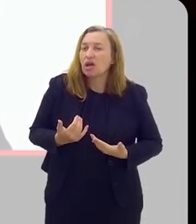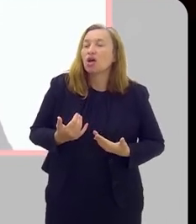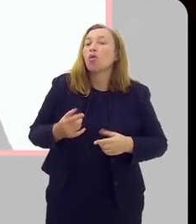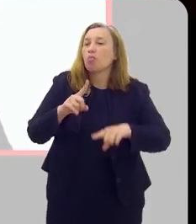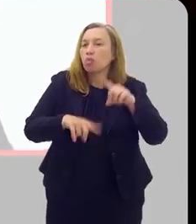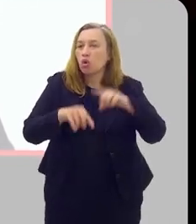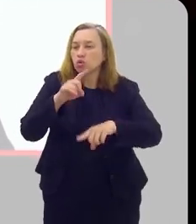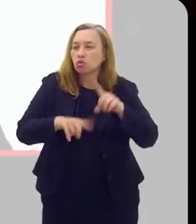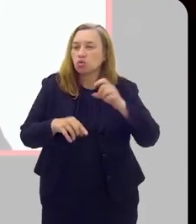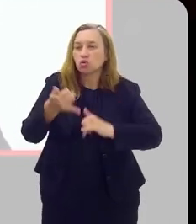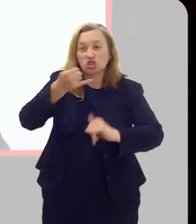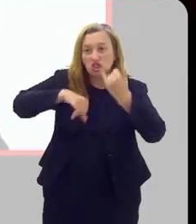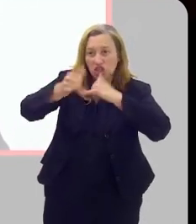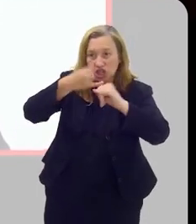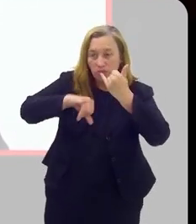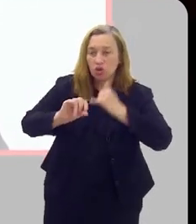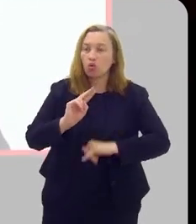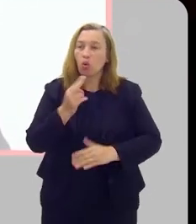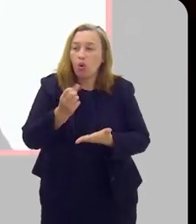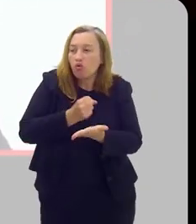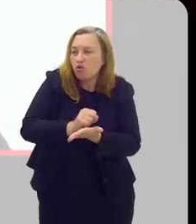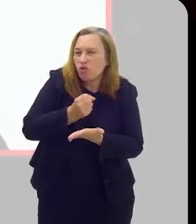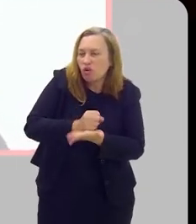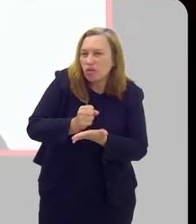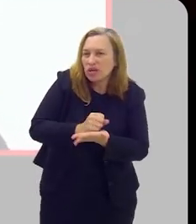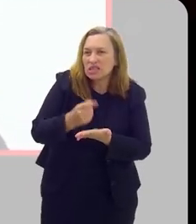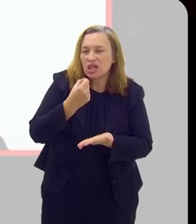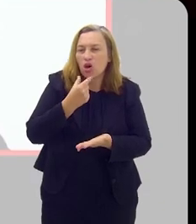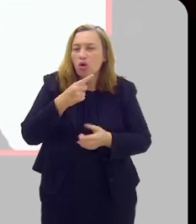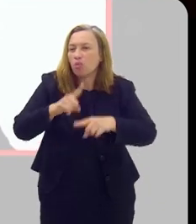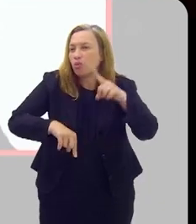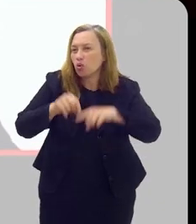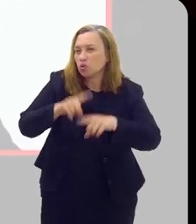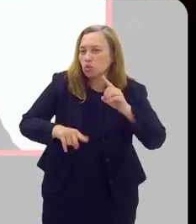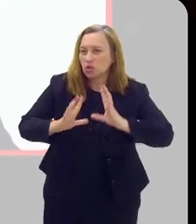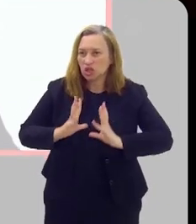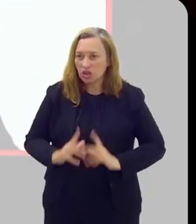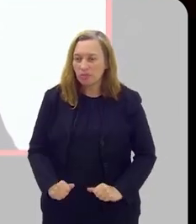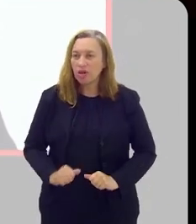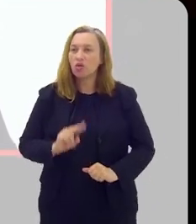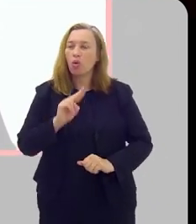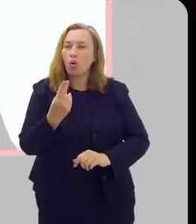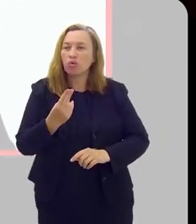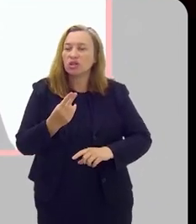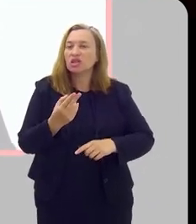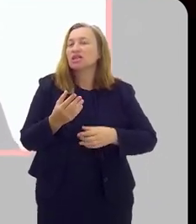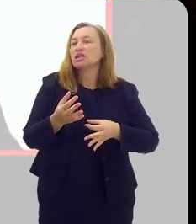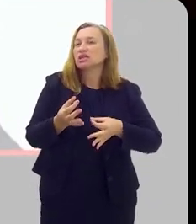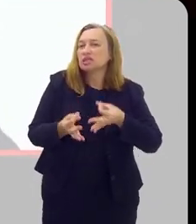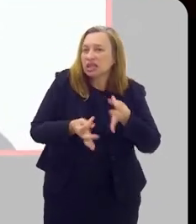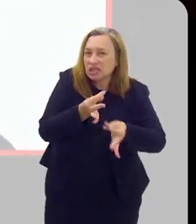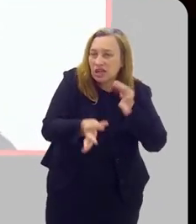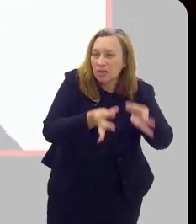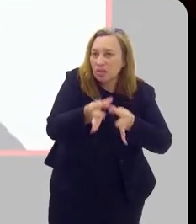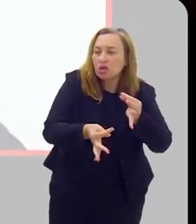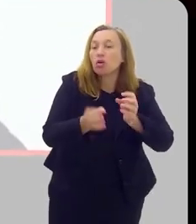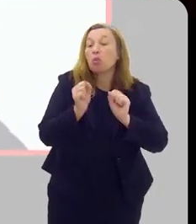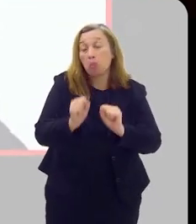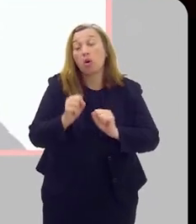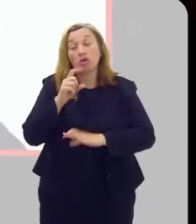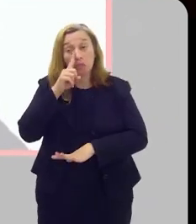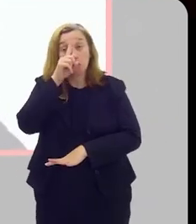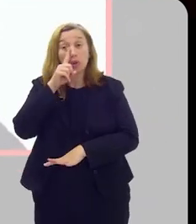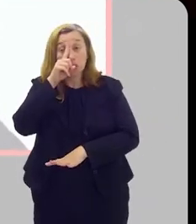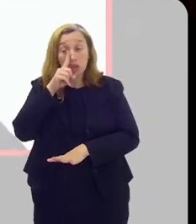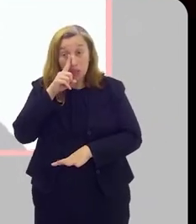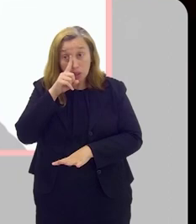produtos químicos ou farmacêuticos ou produtos de limpeza ou produtos de algum tipo de tratamento, né, que podem ter